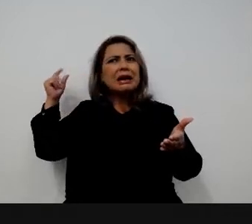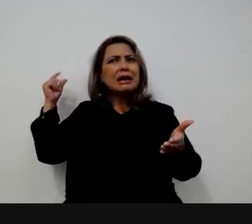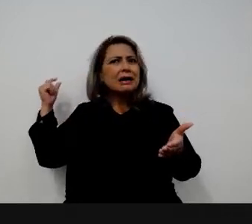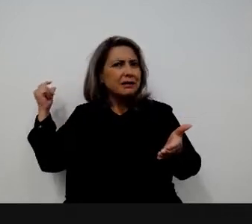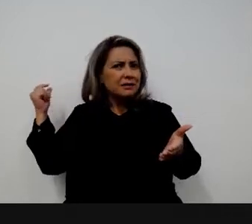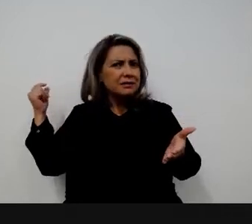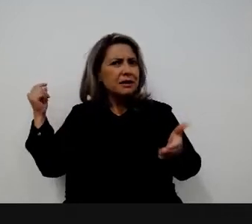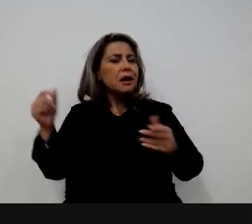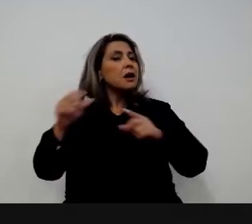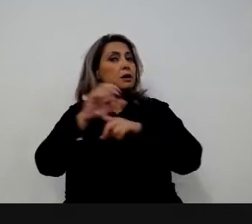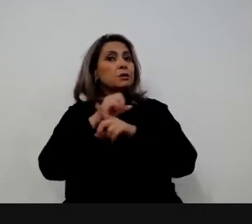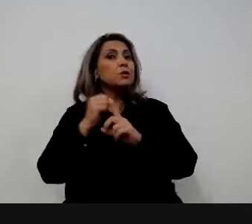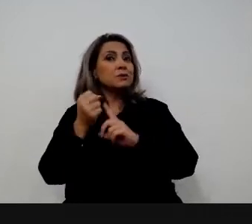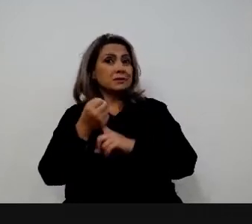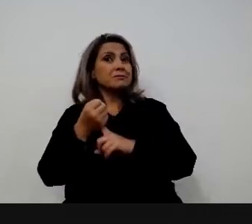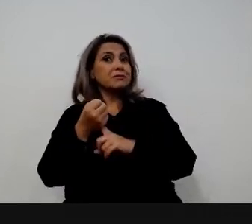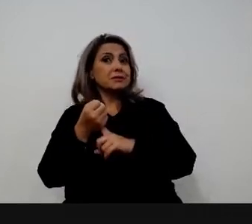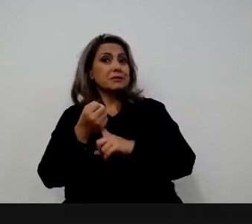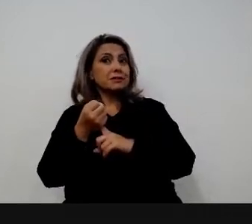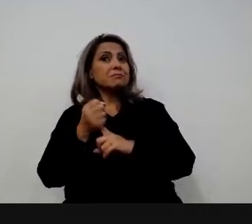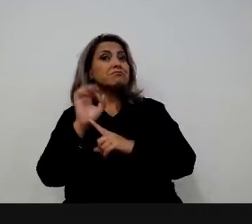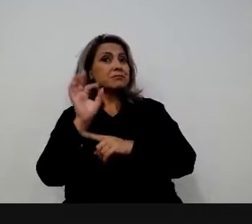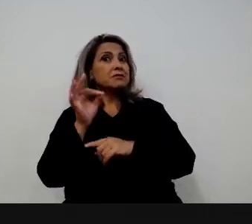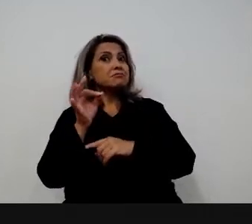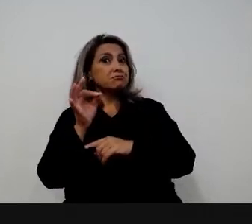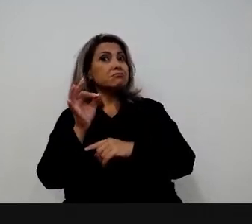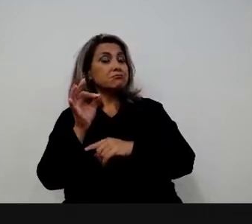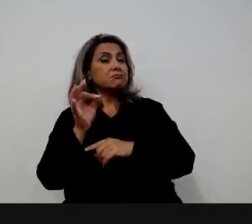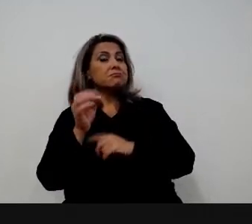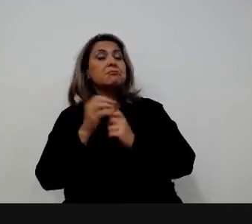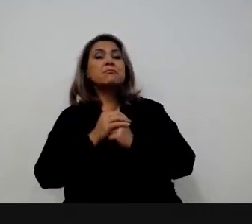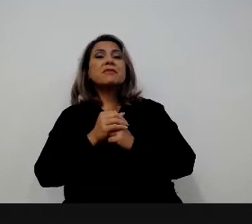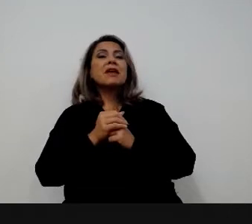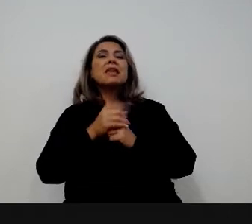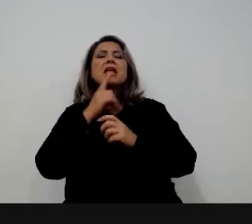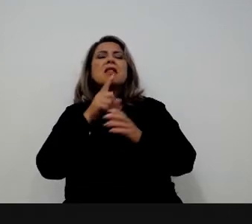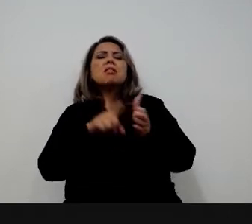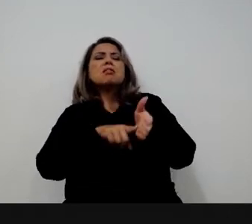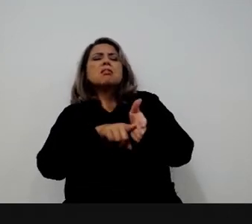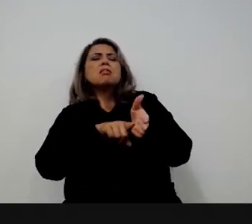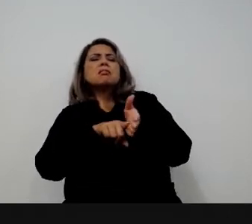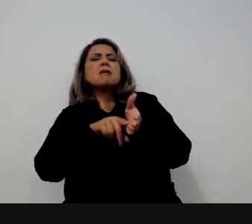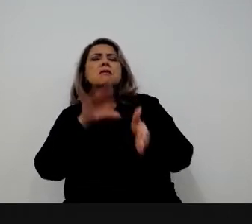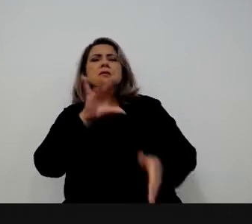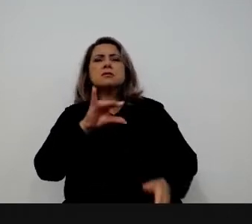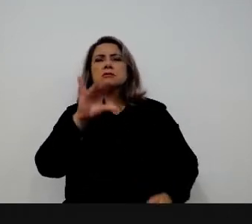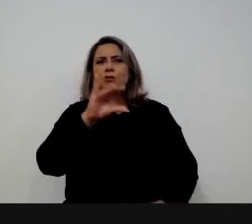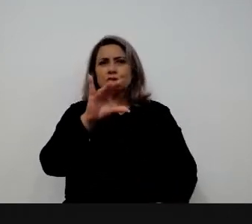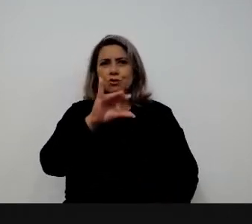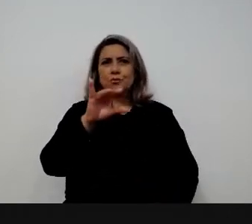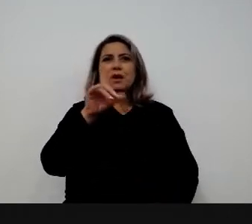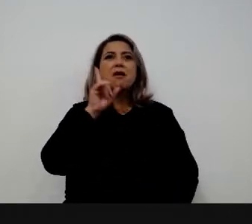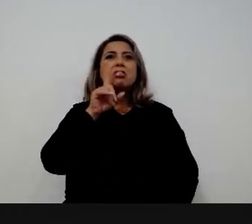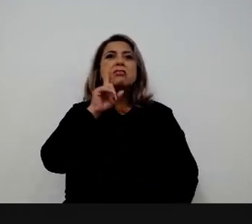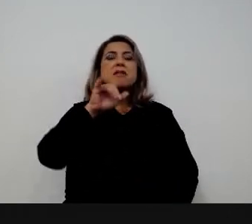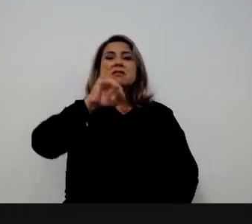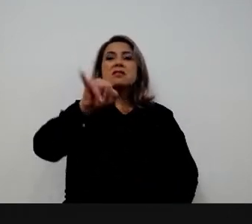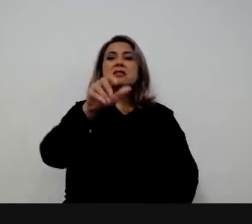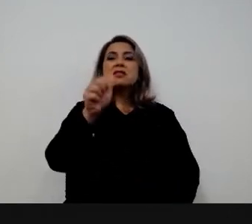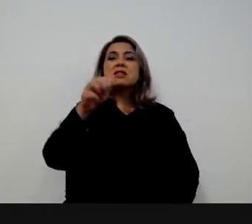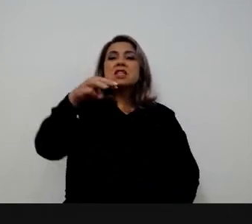de sociedades políticas. O cientista político americano James Scott,